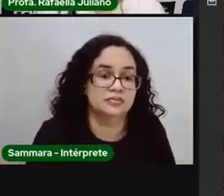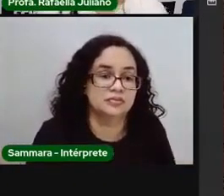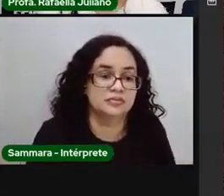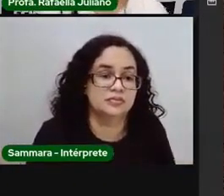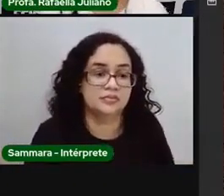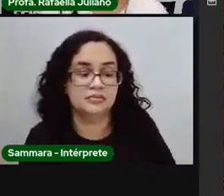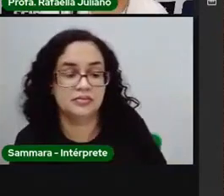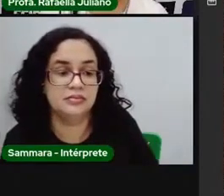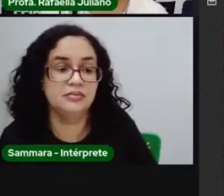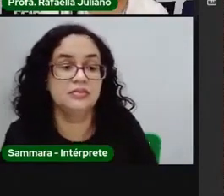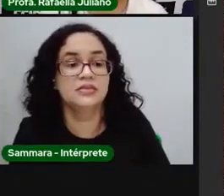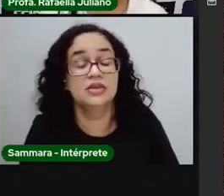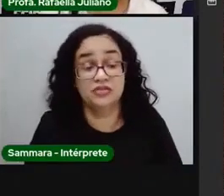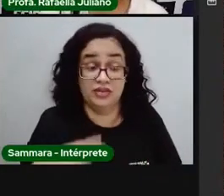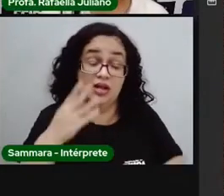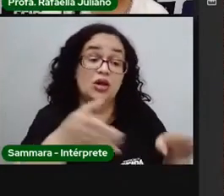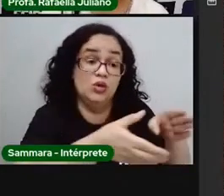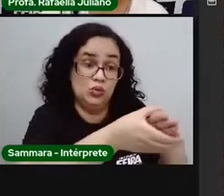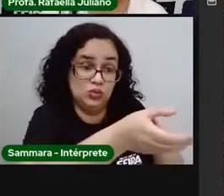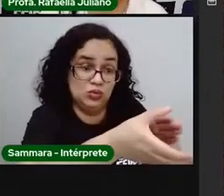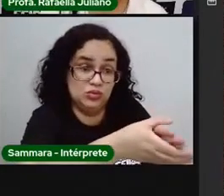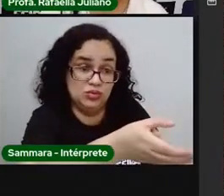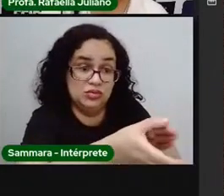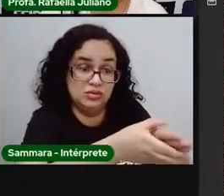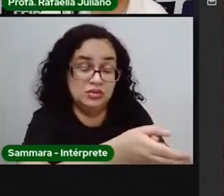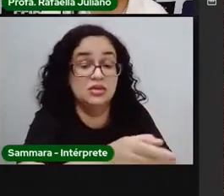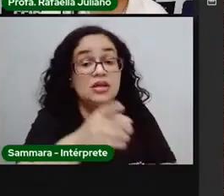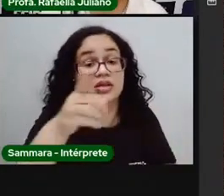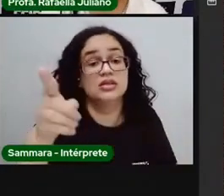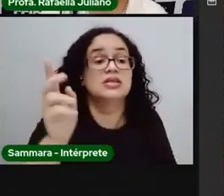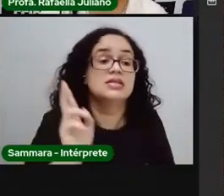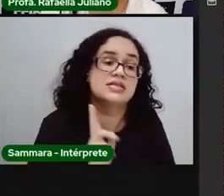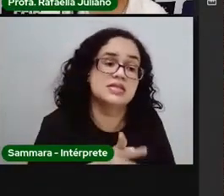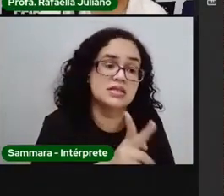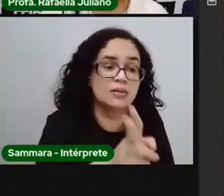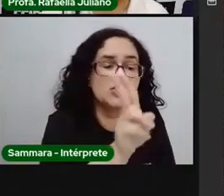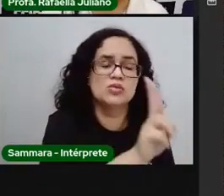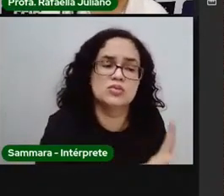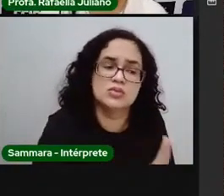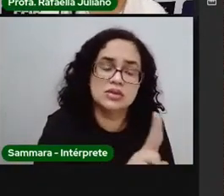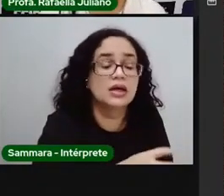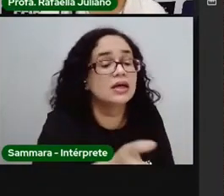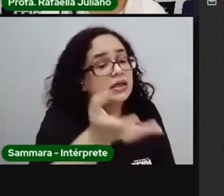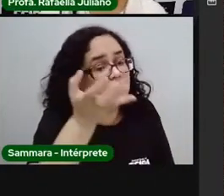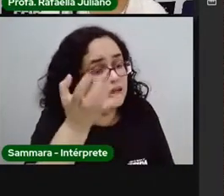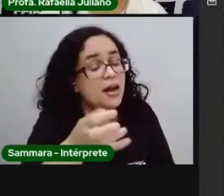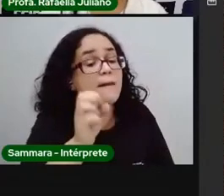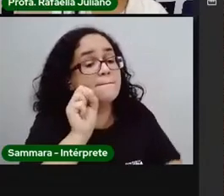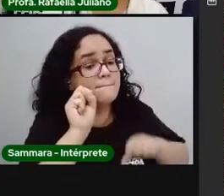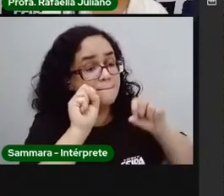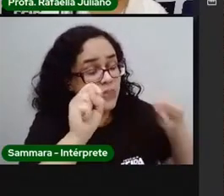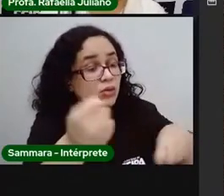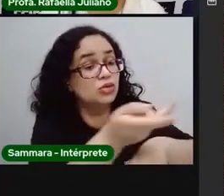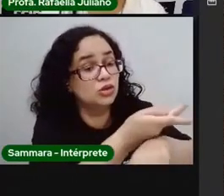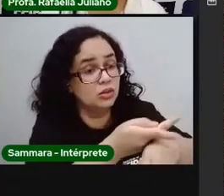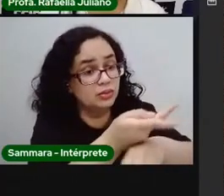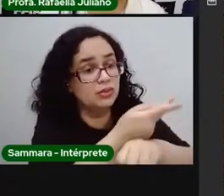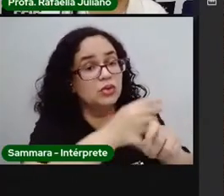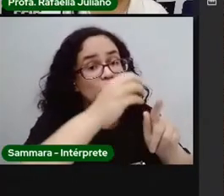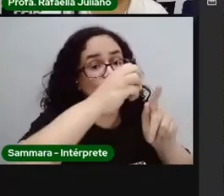Então, assim, ó, fica a dica pra vocês de usar esse recurso sempre que vocês quiserem. Vocês podem buscar outros